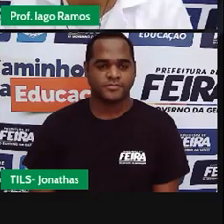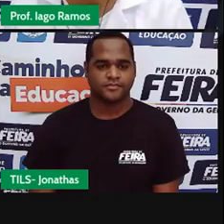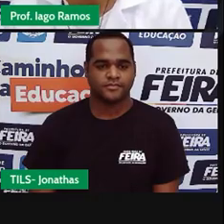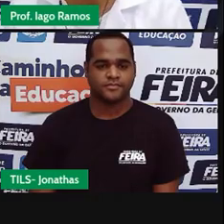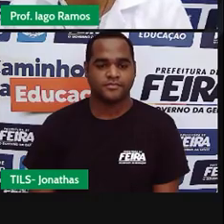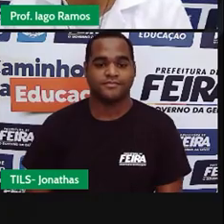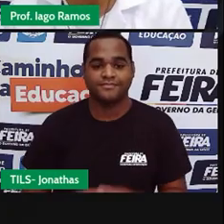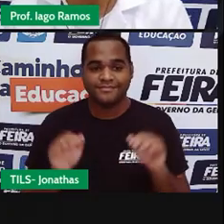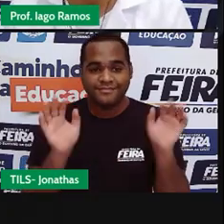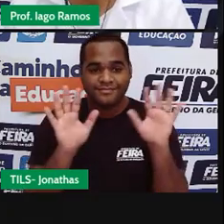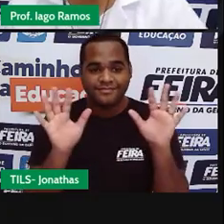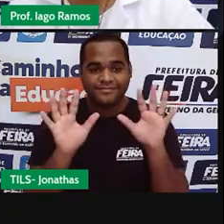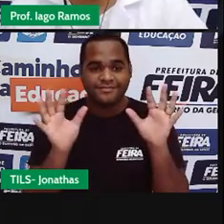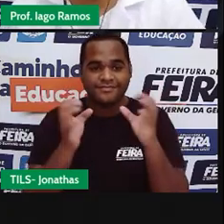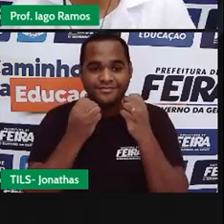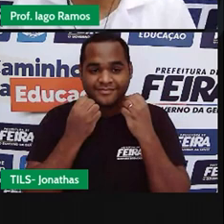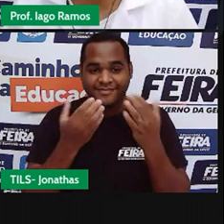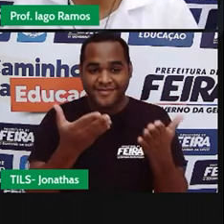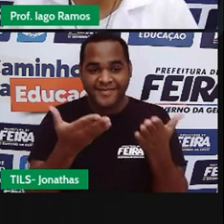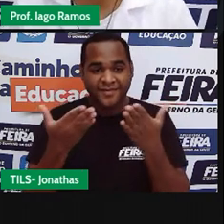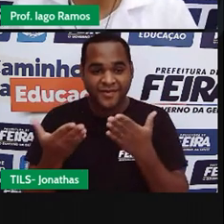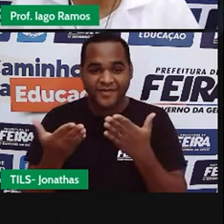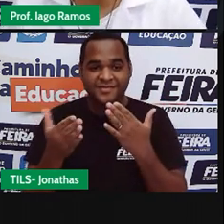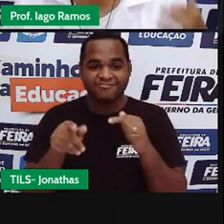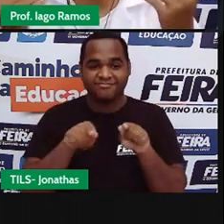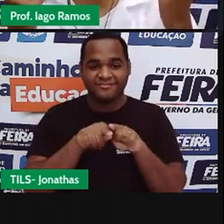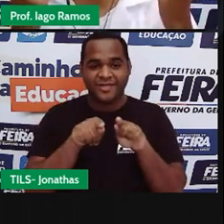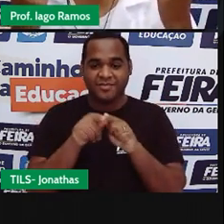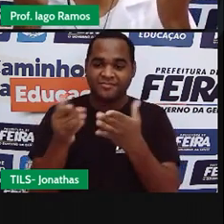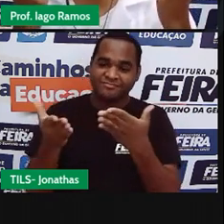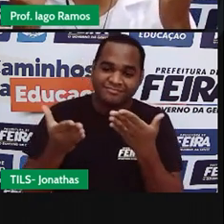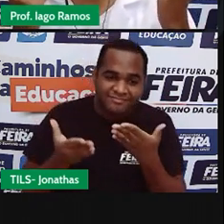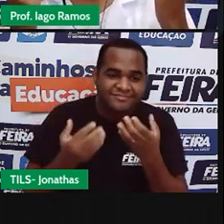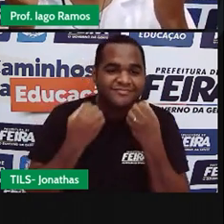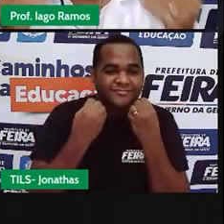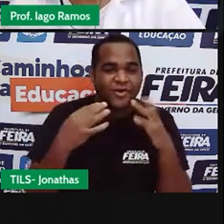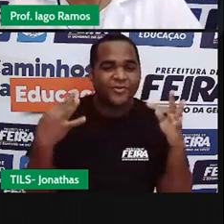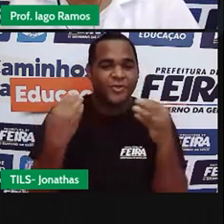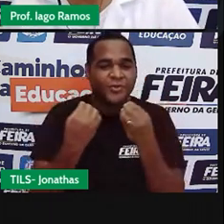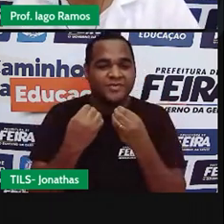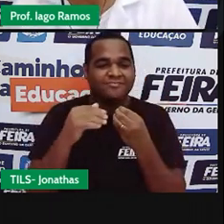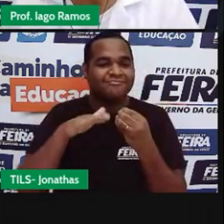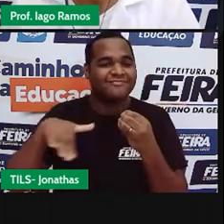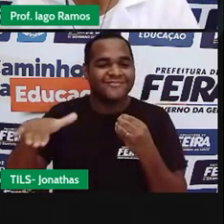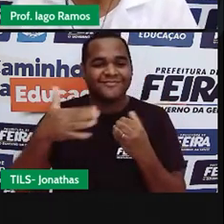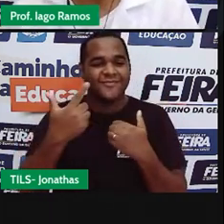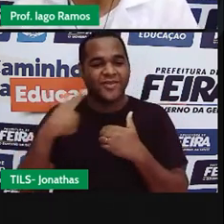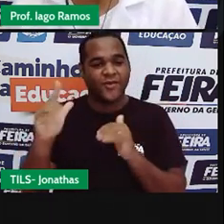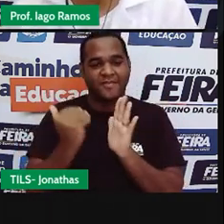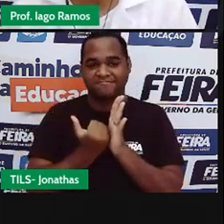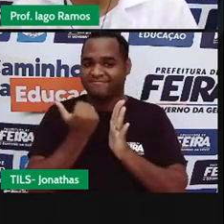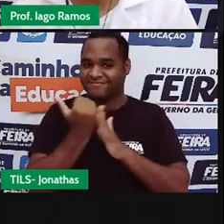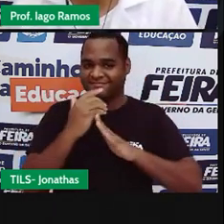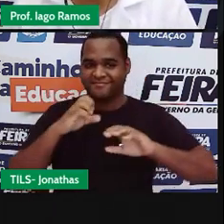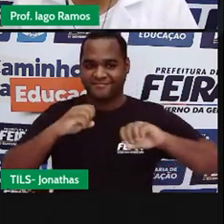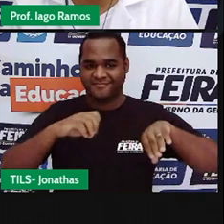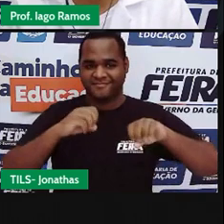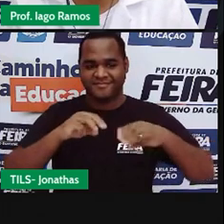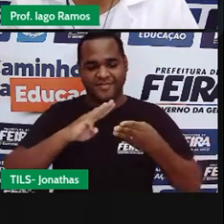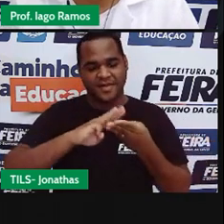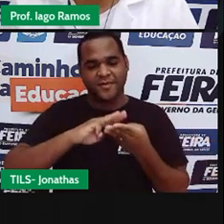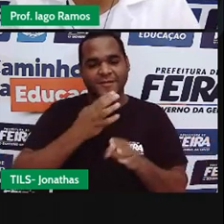Olá, sejam bem-vindos, sejam bem-vindas a mais uma aula de